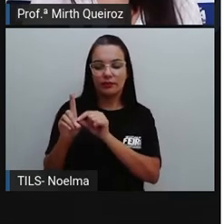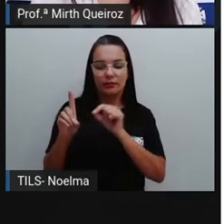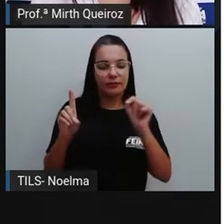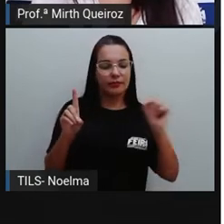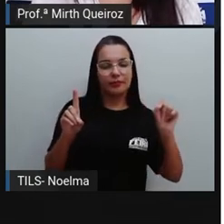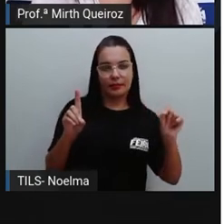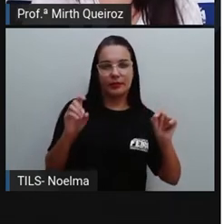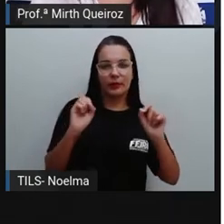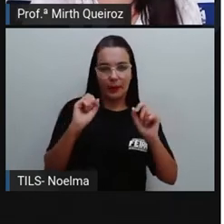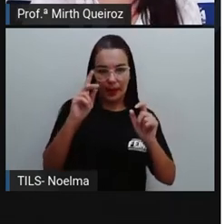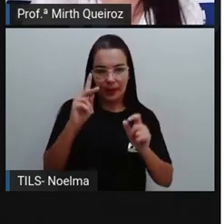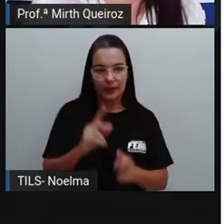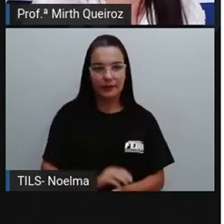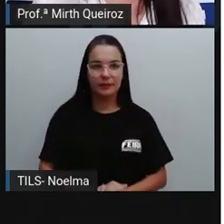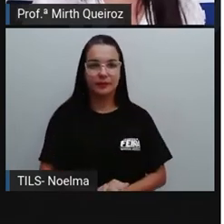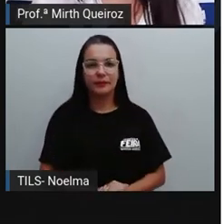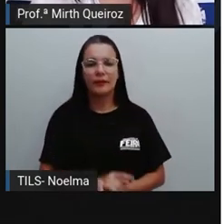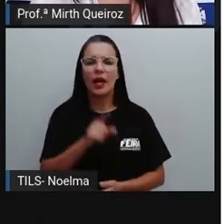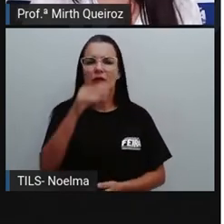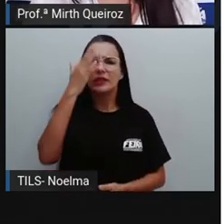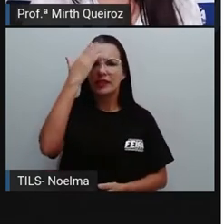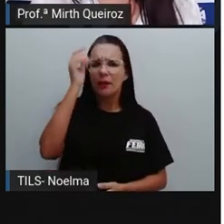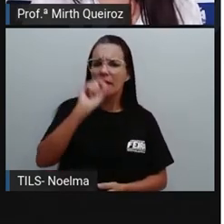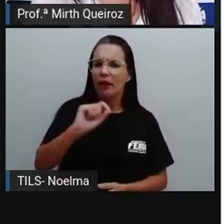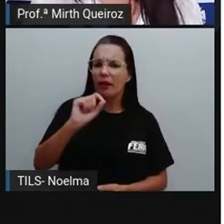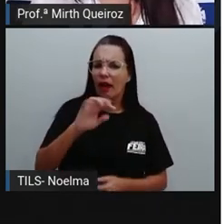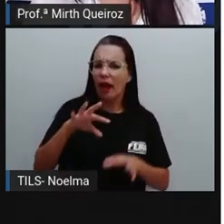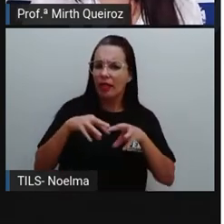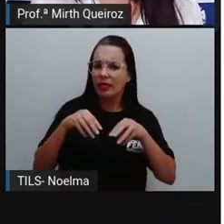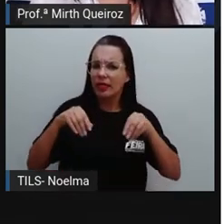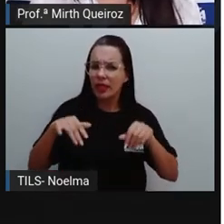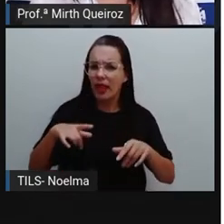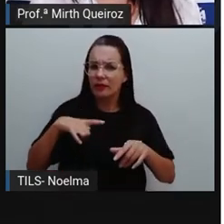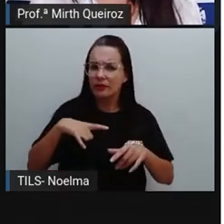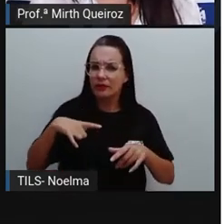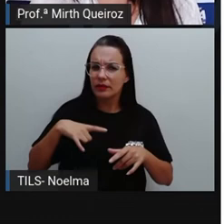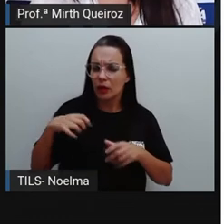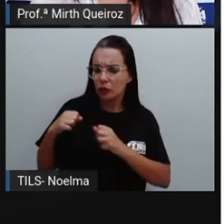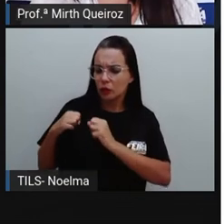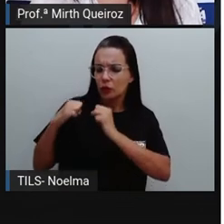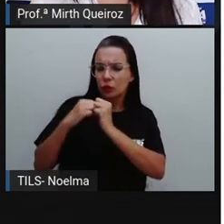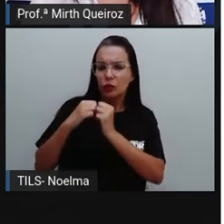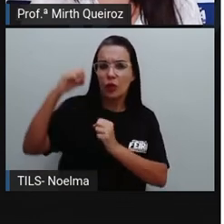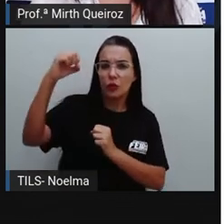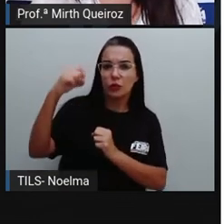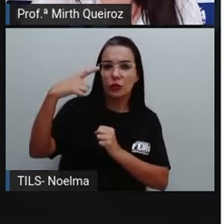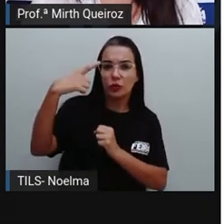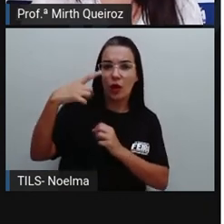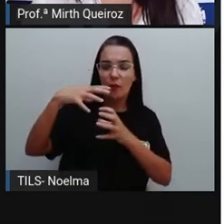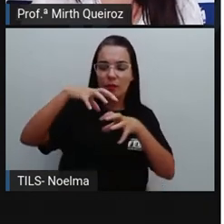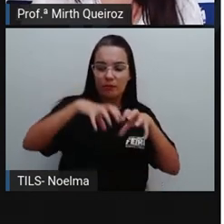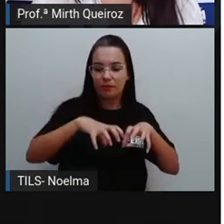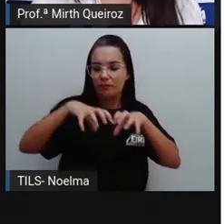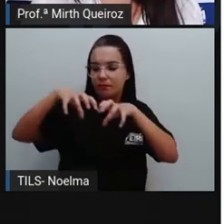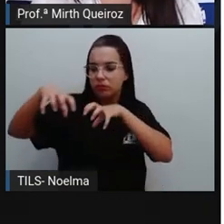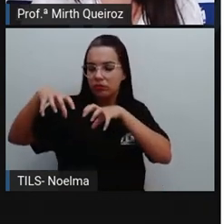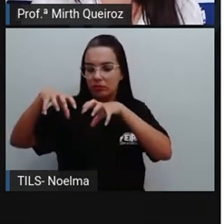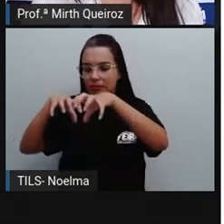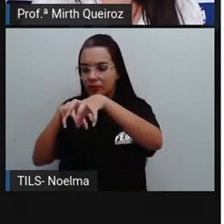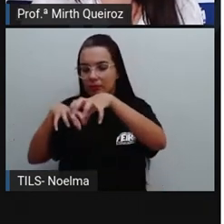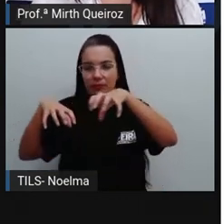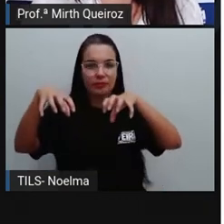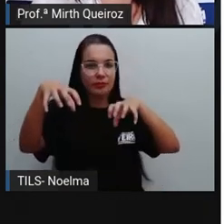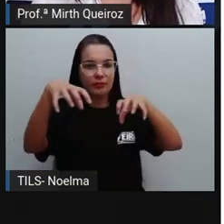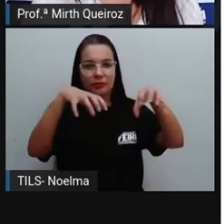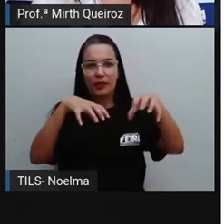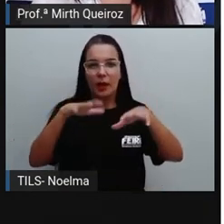esquerda, certo? Você sabia que a Terra orbita o Sol deslocando-se com velocidades próximas a